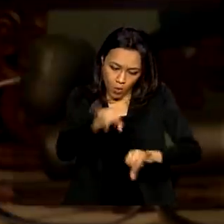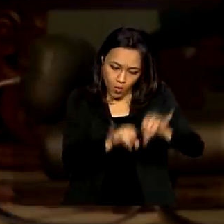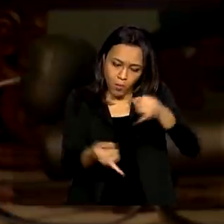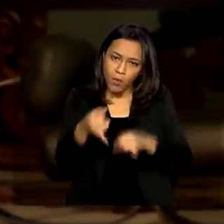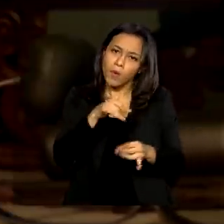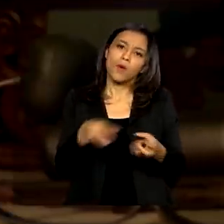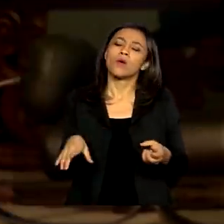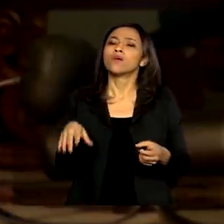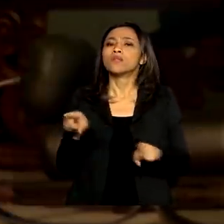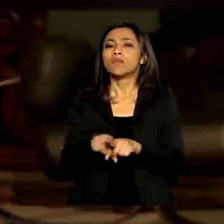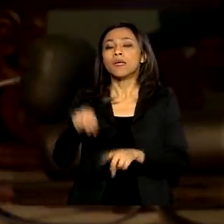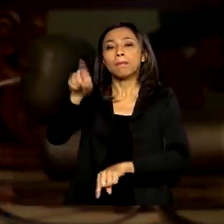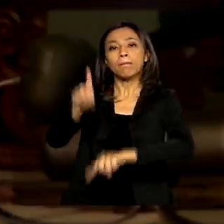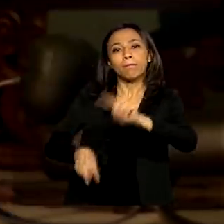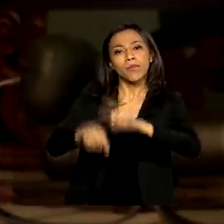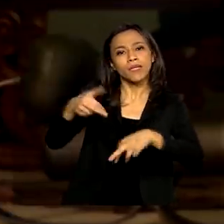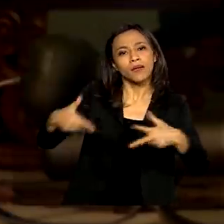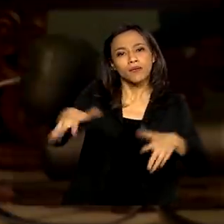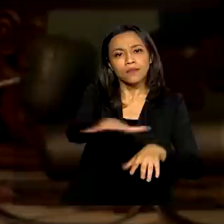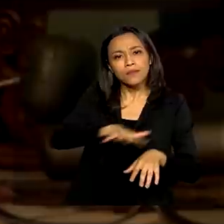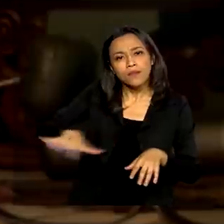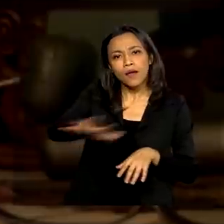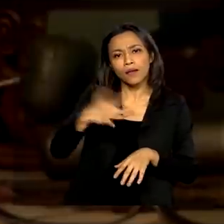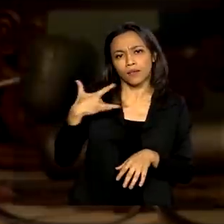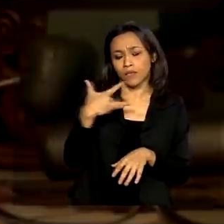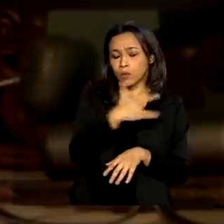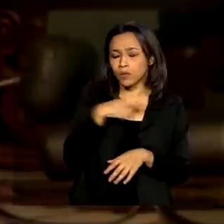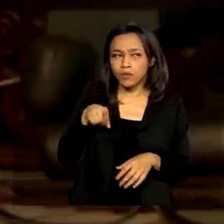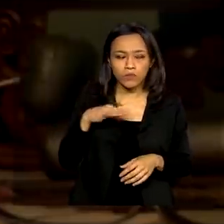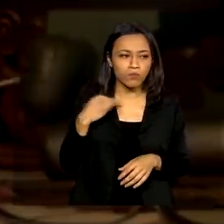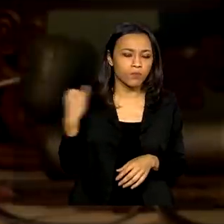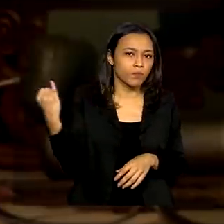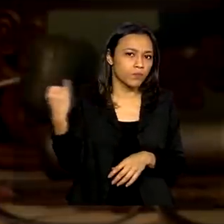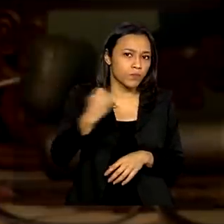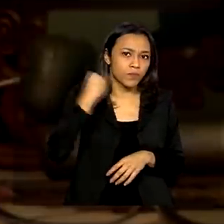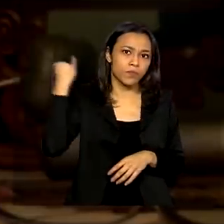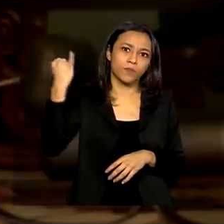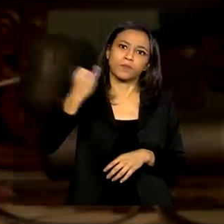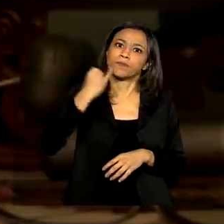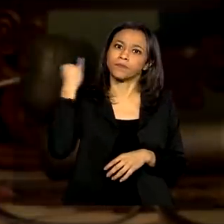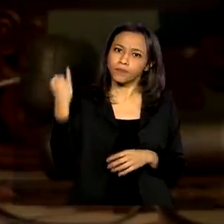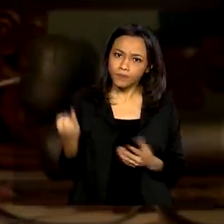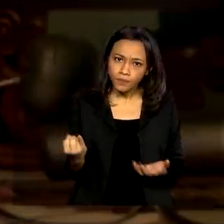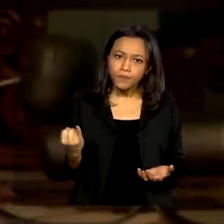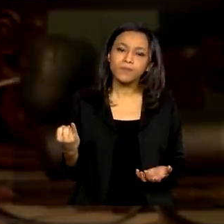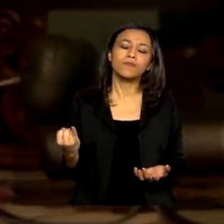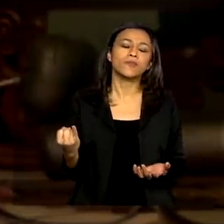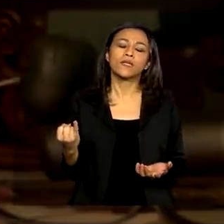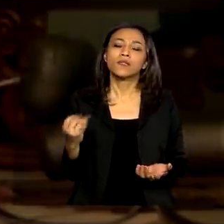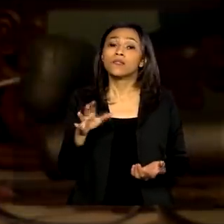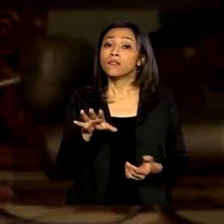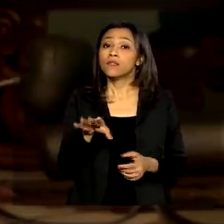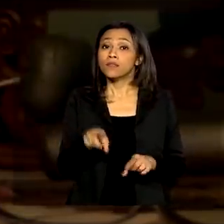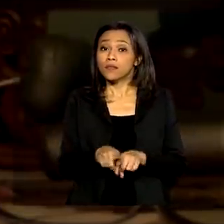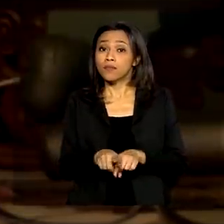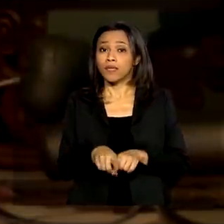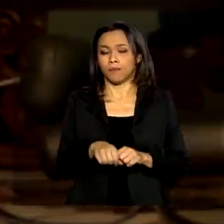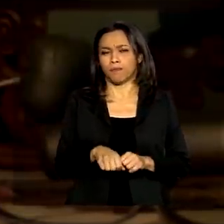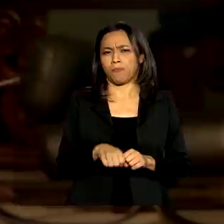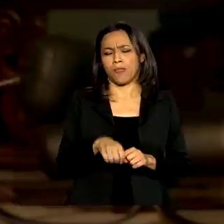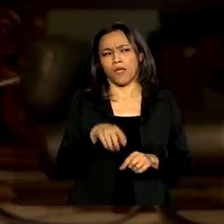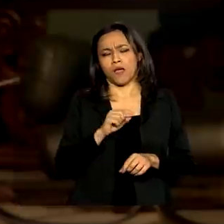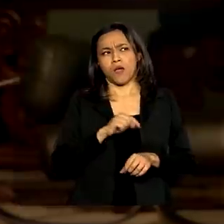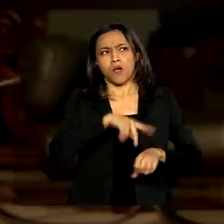local de equipamentos para a saúde, isso é importante ressaltar, além disso, veja bem, como os